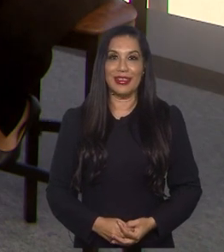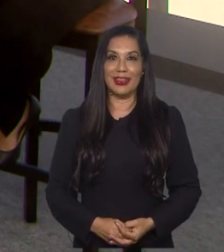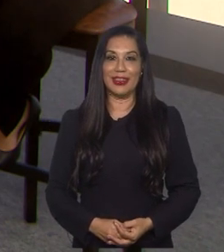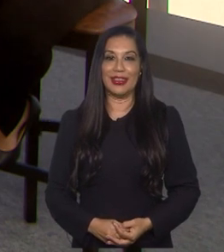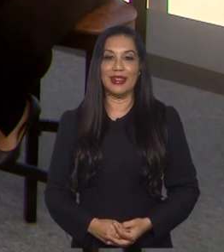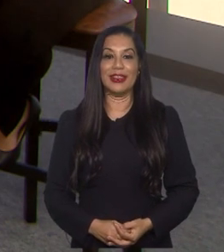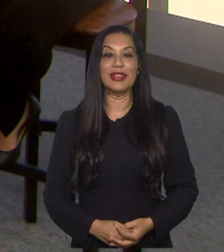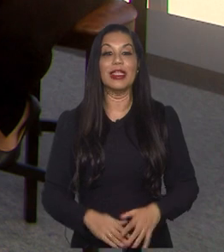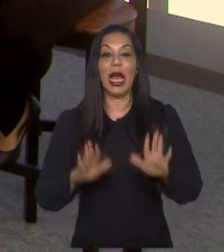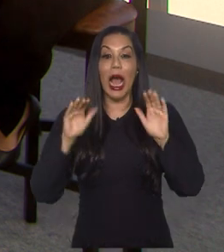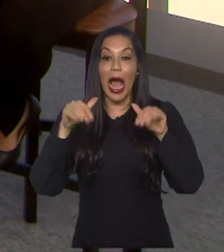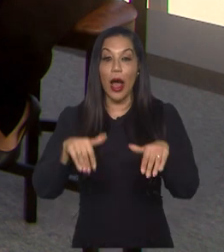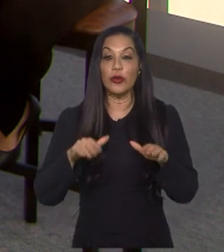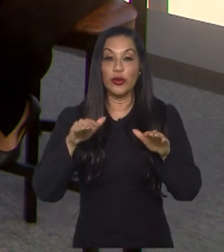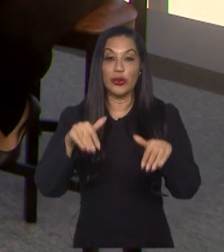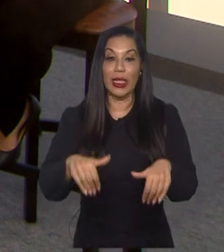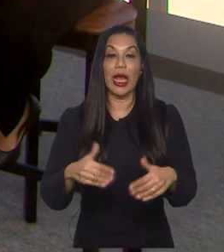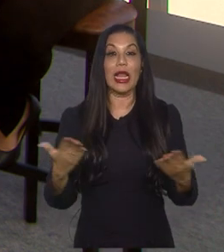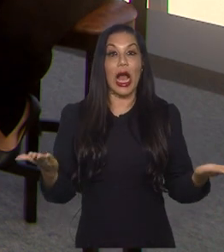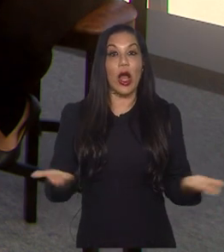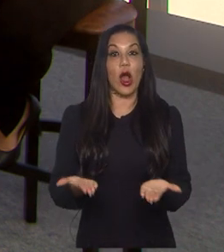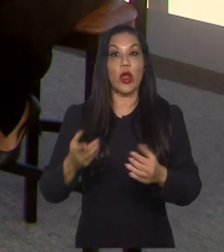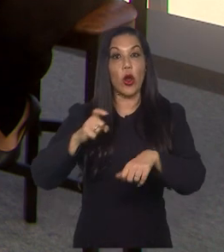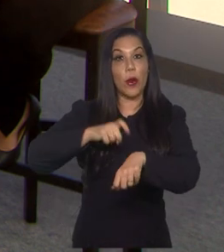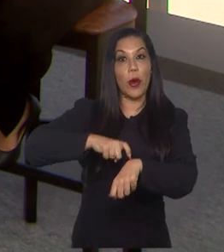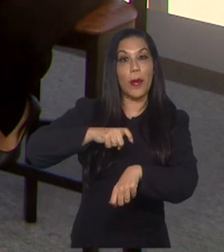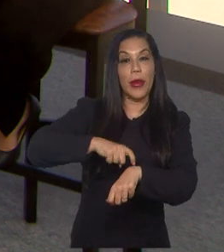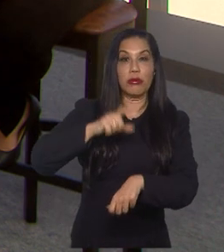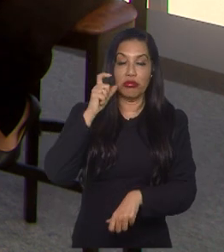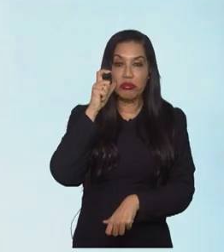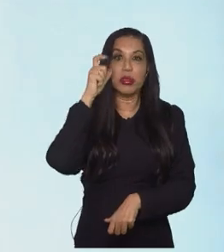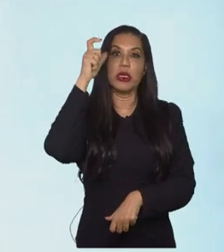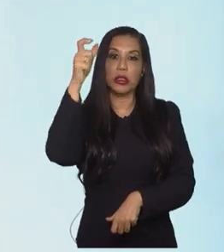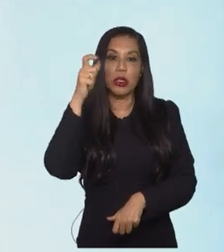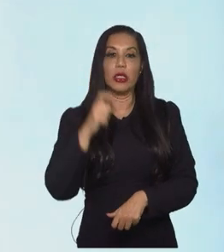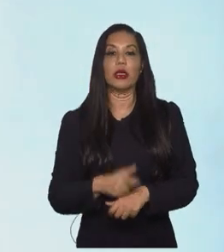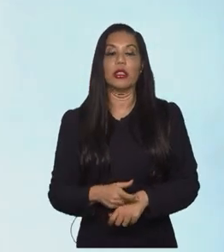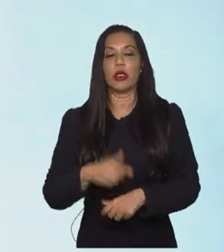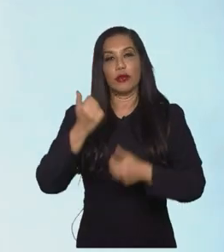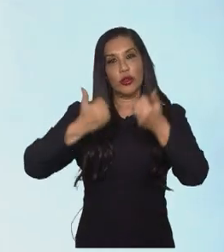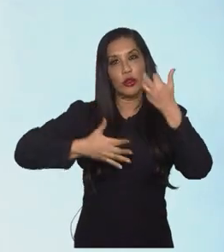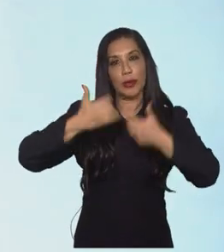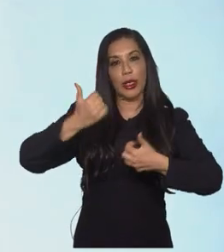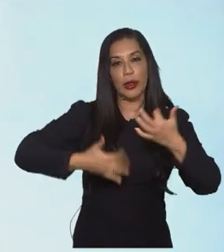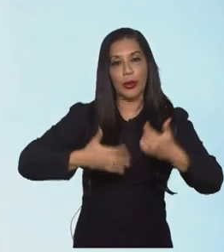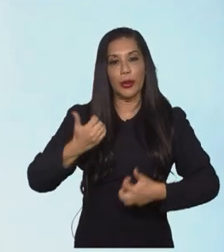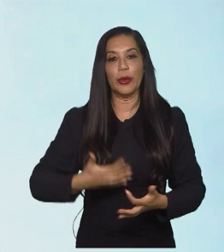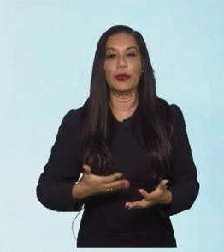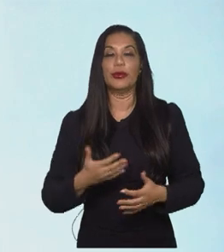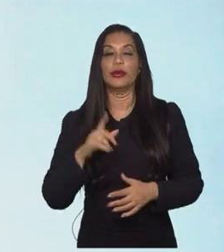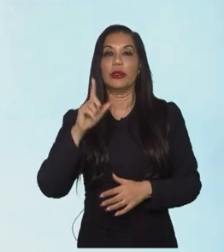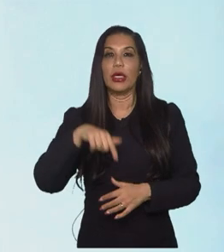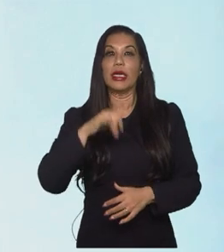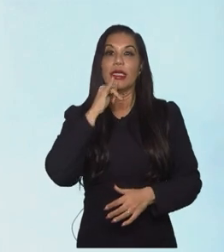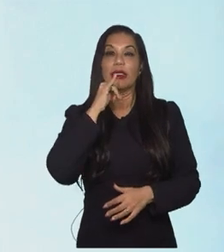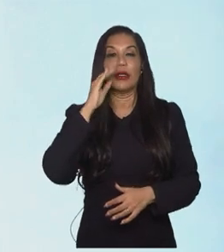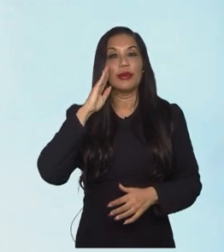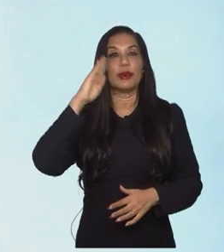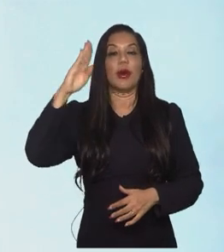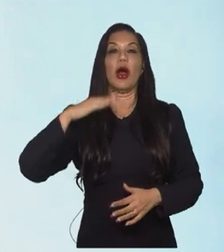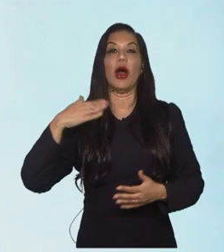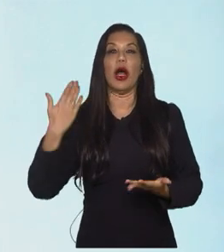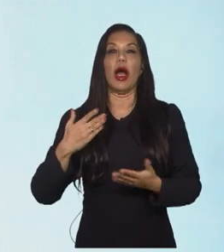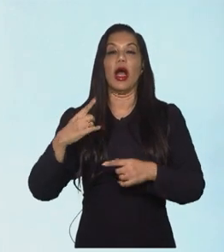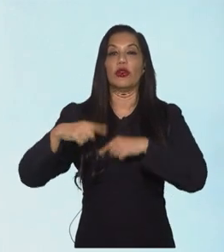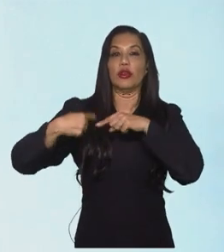A Austrália, ela vive um momento interessante, né? Você citou, acho que o grande expoente dessa geração,